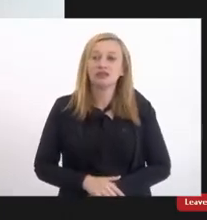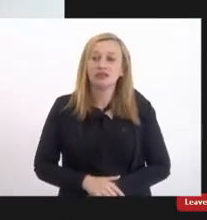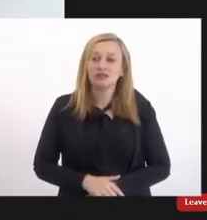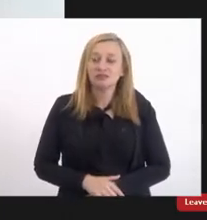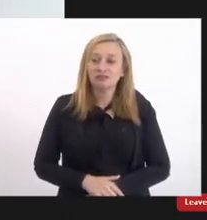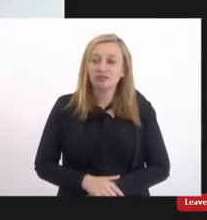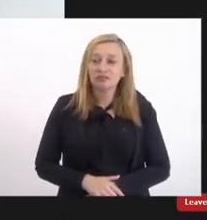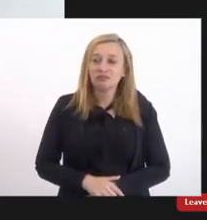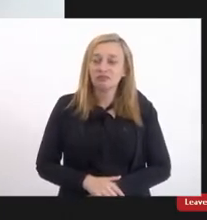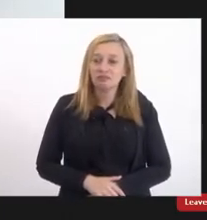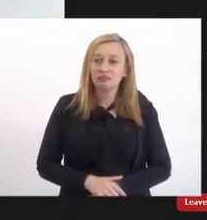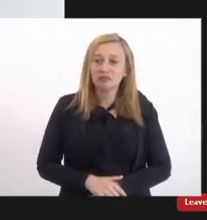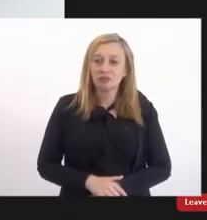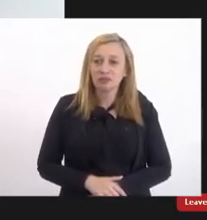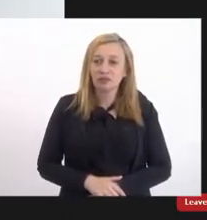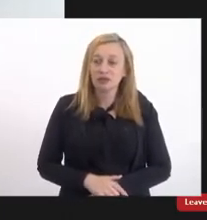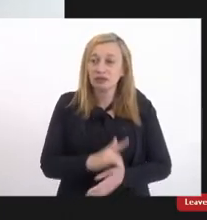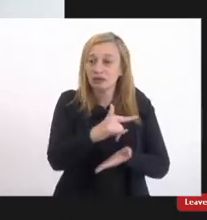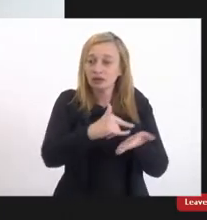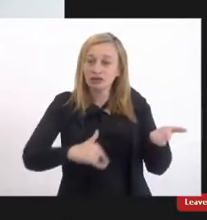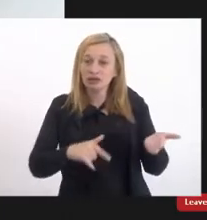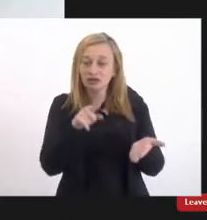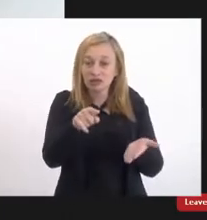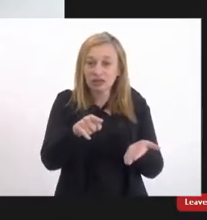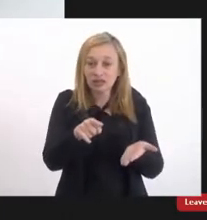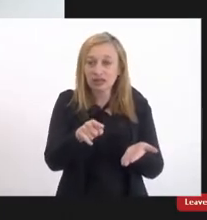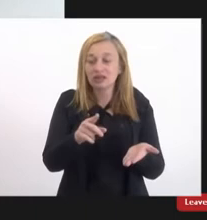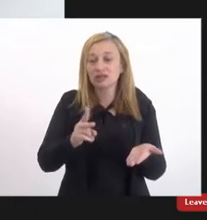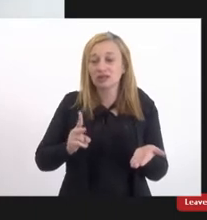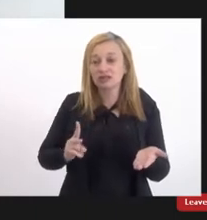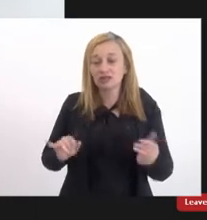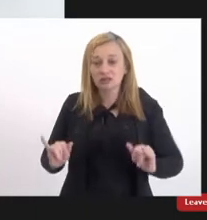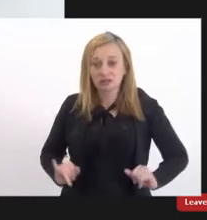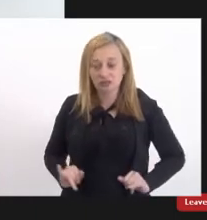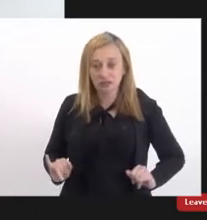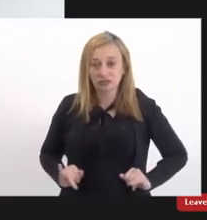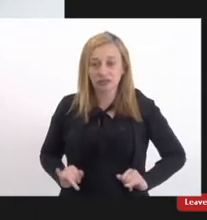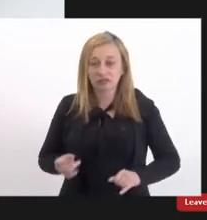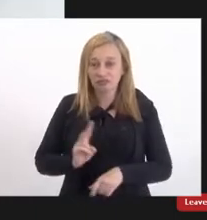certificado de que você passará a vida tendo um sofrimento